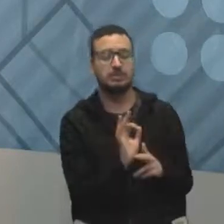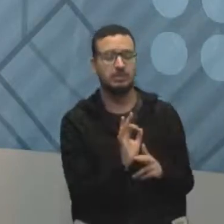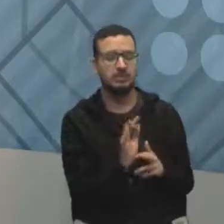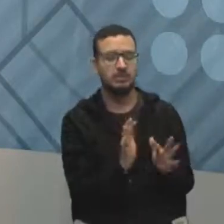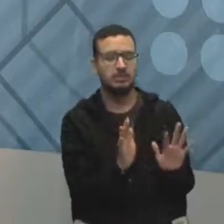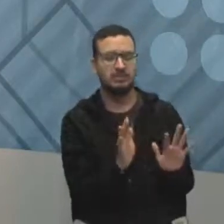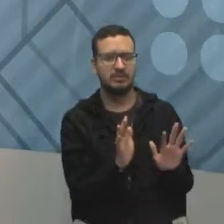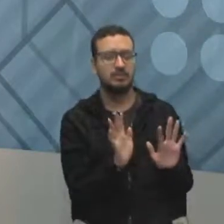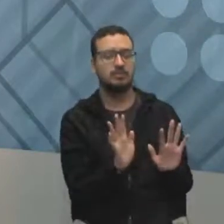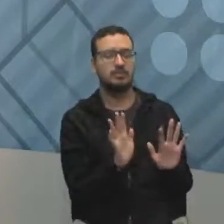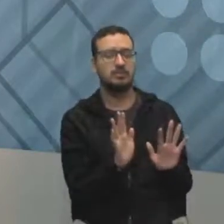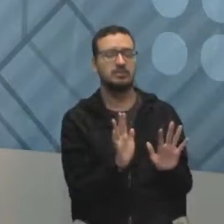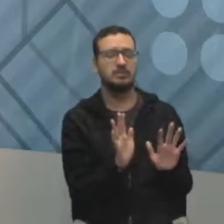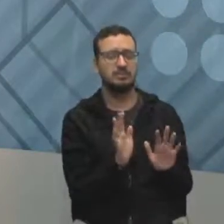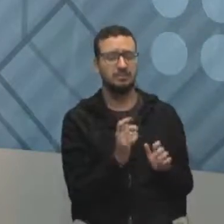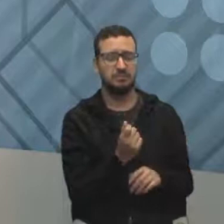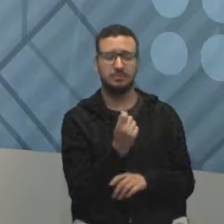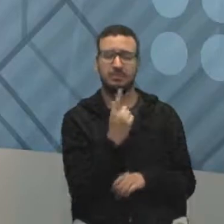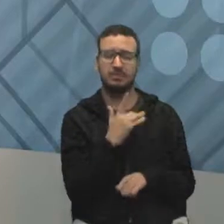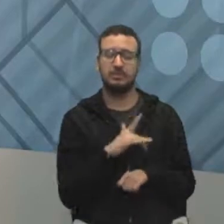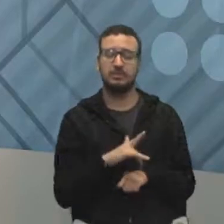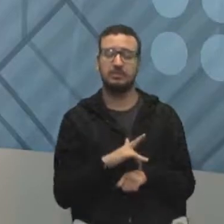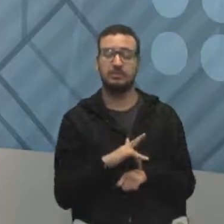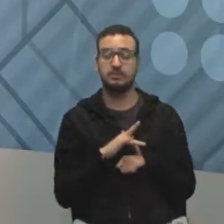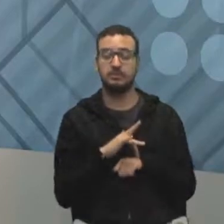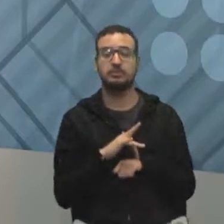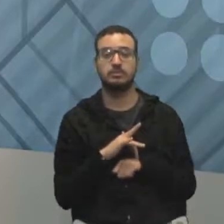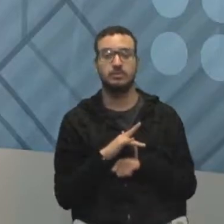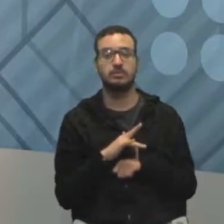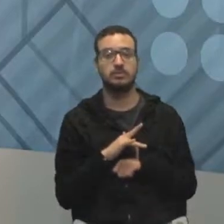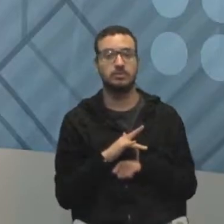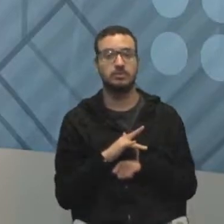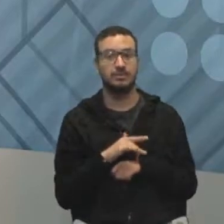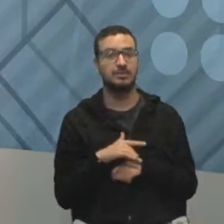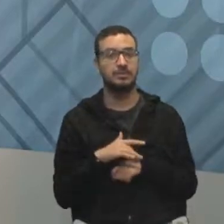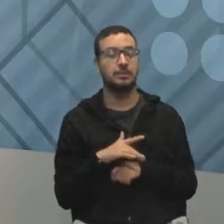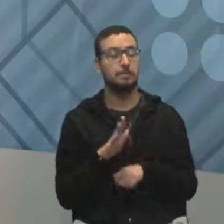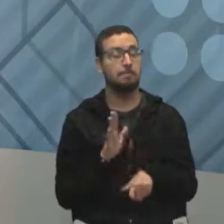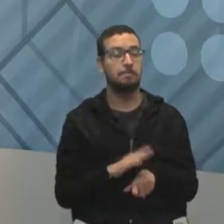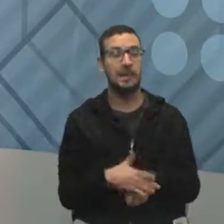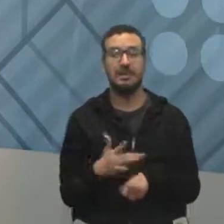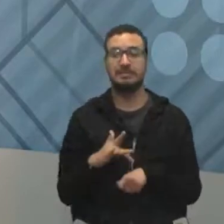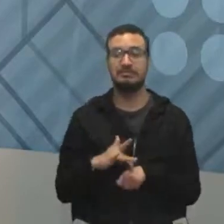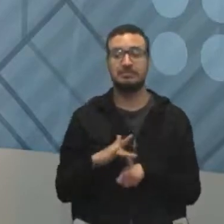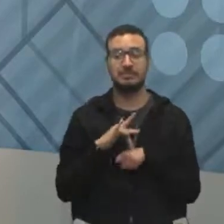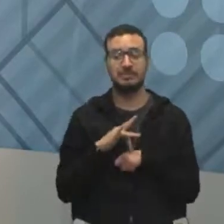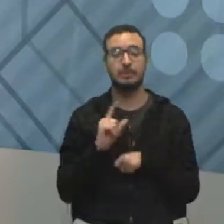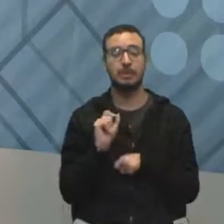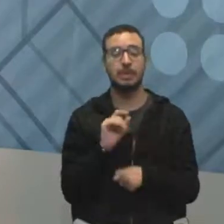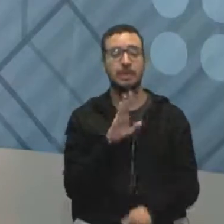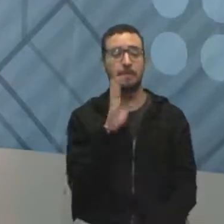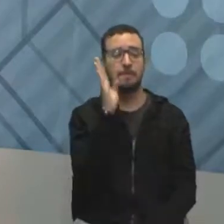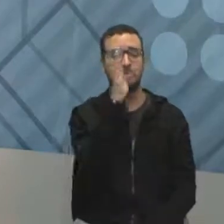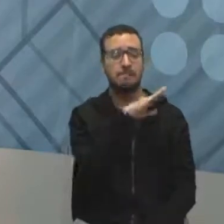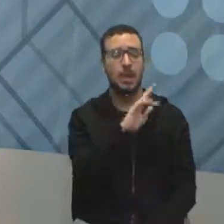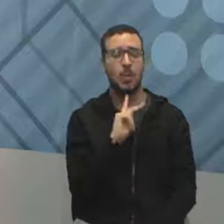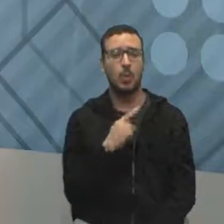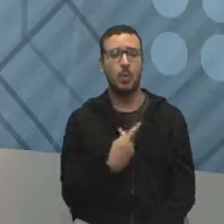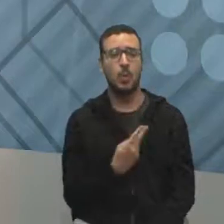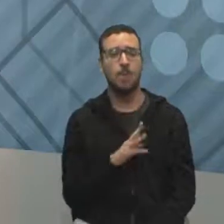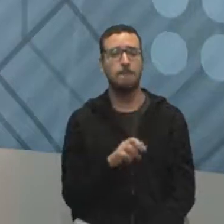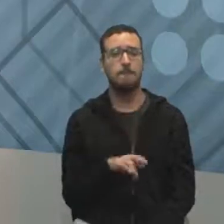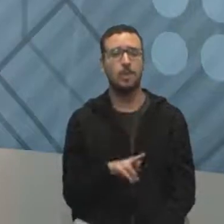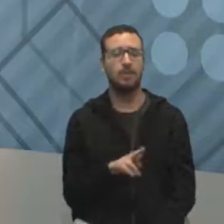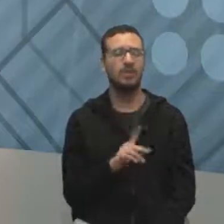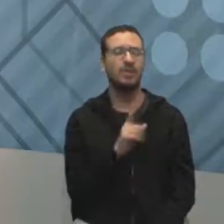extremamente constrangedor num ambiente de trabalho. Talvez o que mais constrange a gente é o mau humor. Não estou falando da pessoa ser